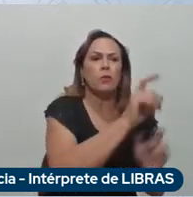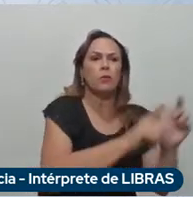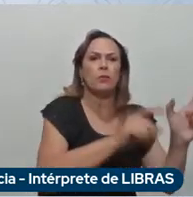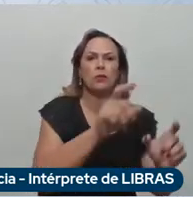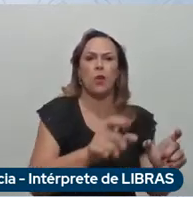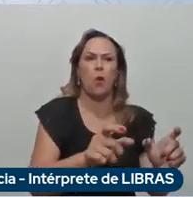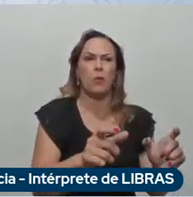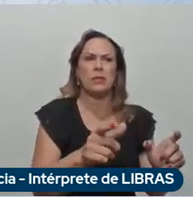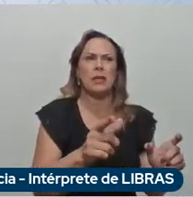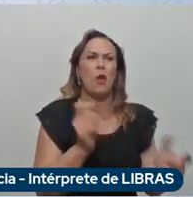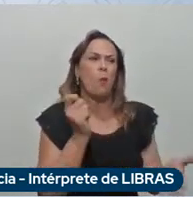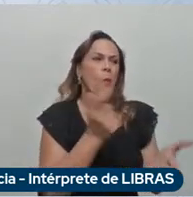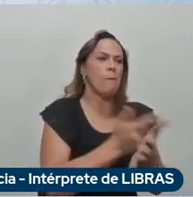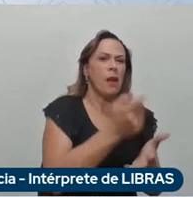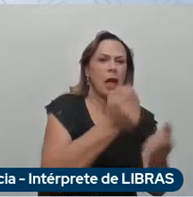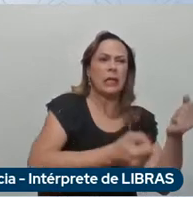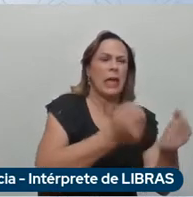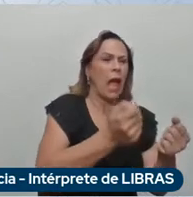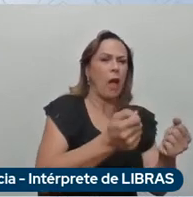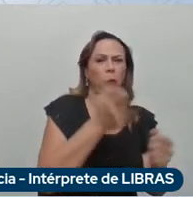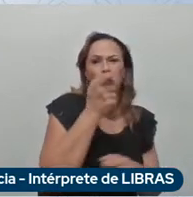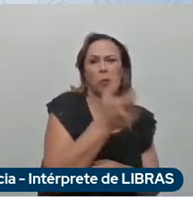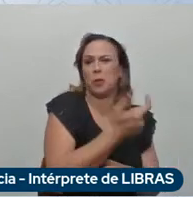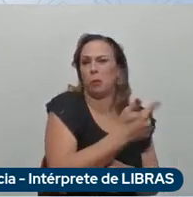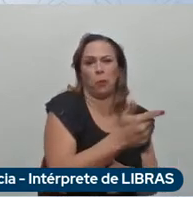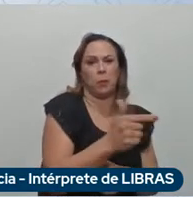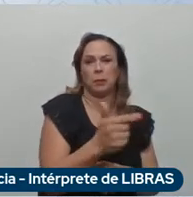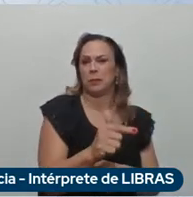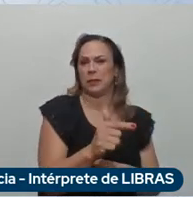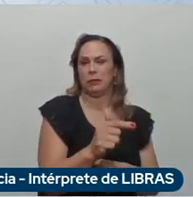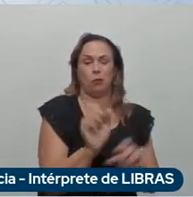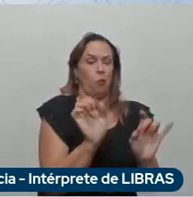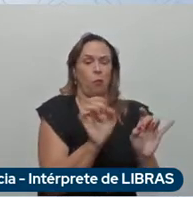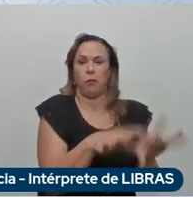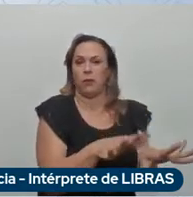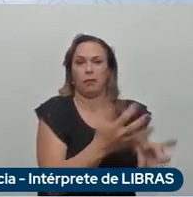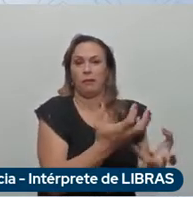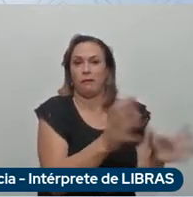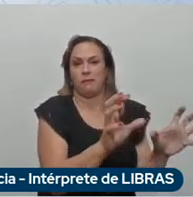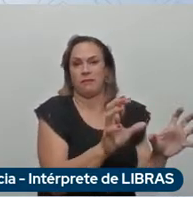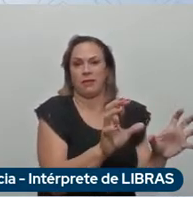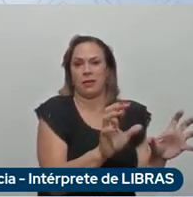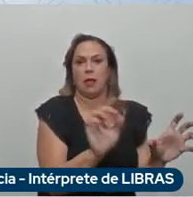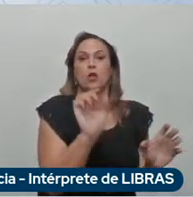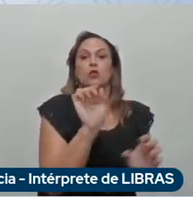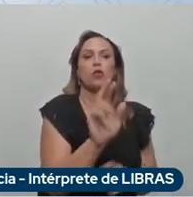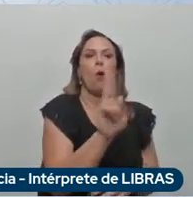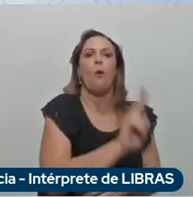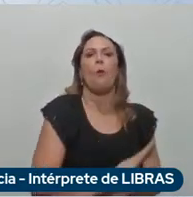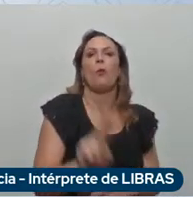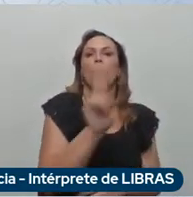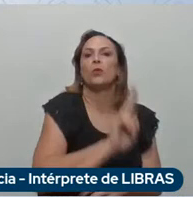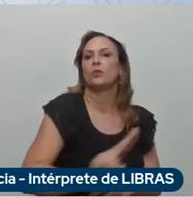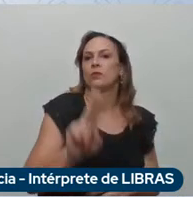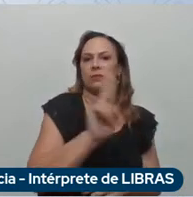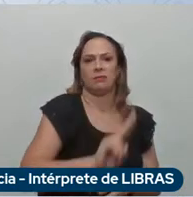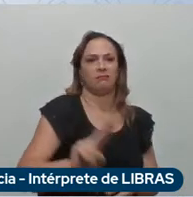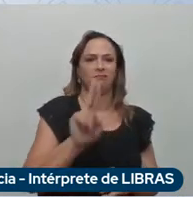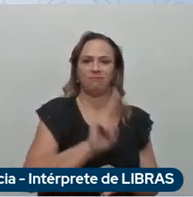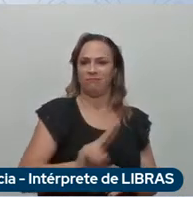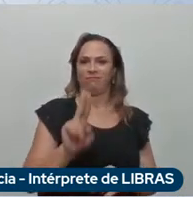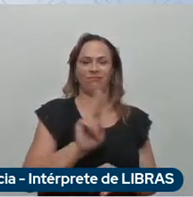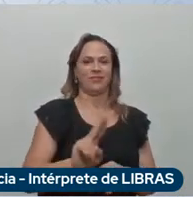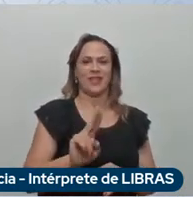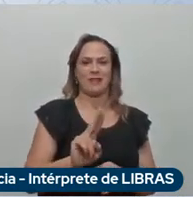tem uma série de consumidores que não querem mais o carro em cima querem essas milhas ou quilômetros que vão rodar